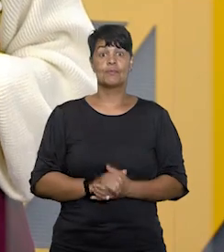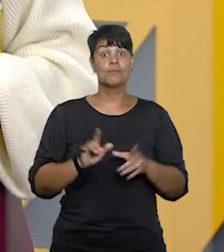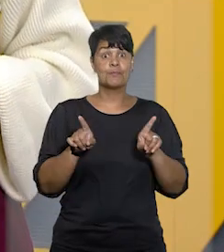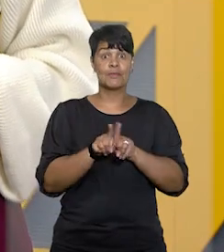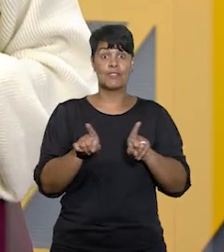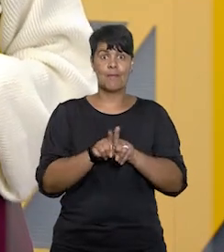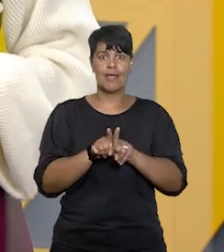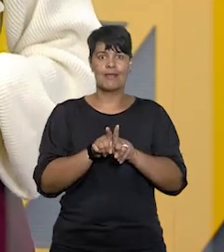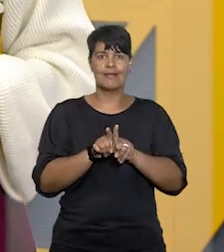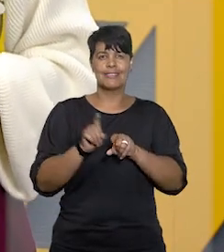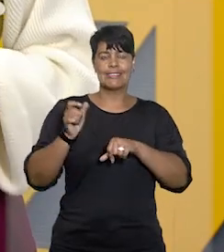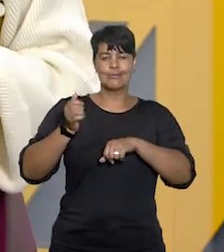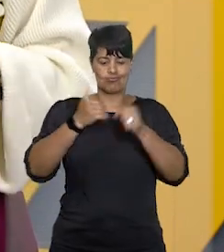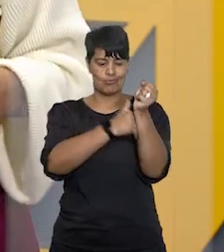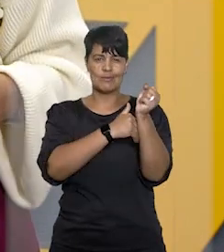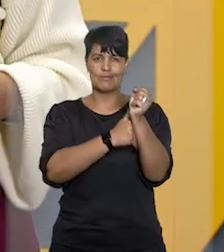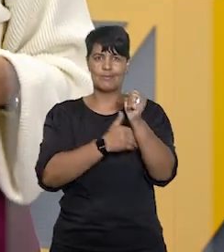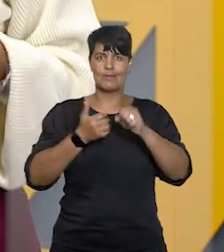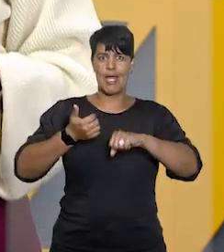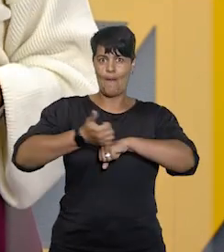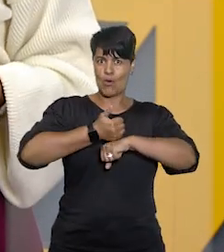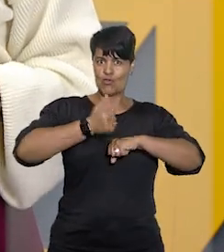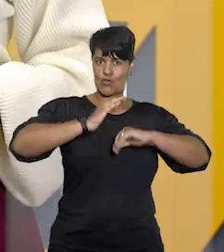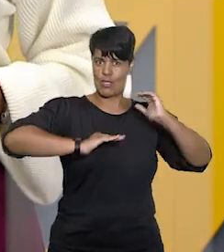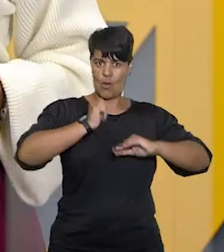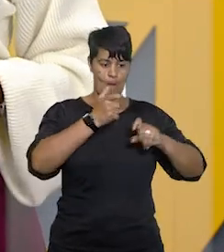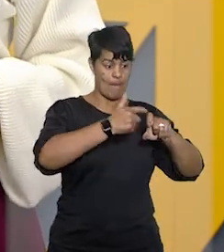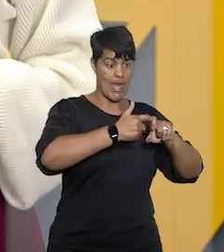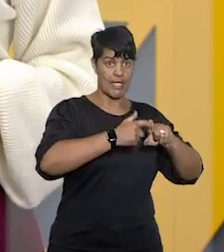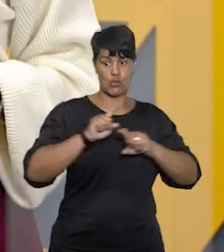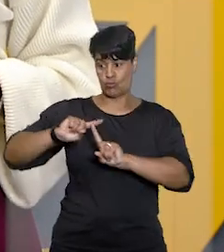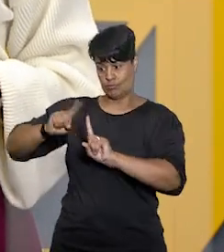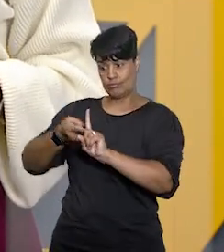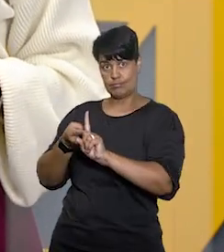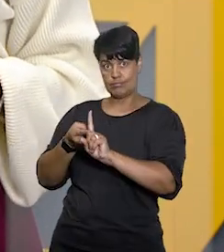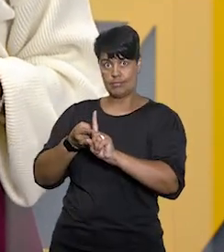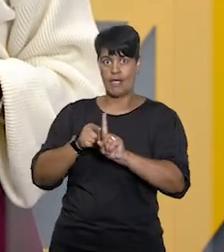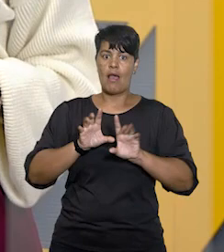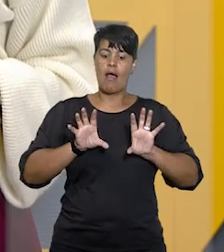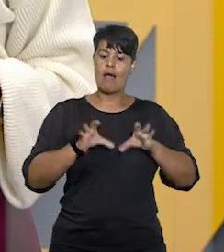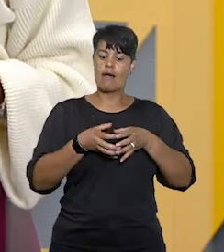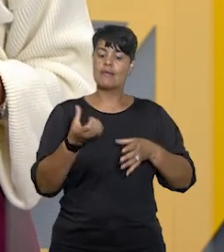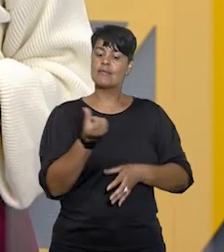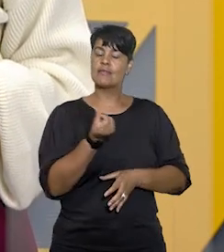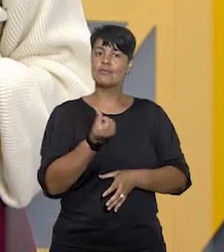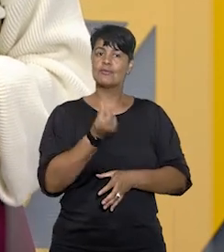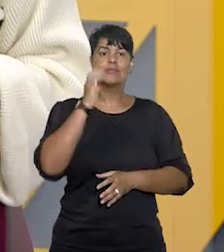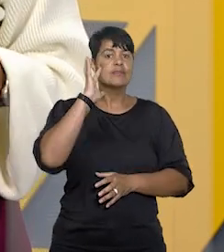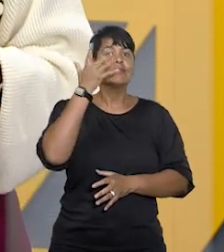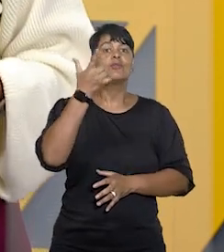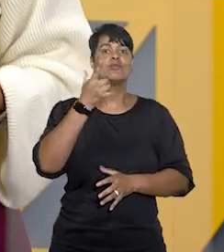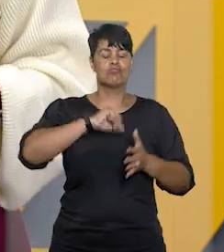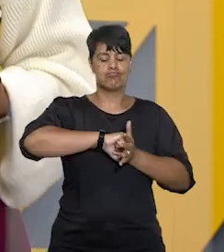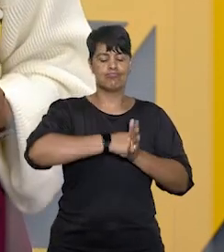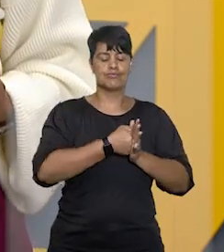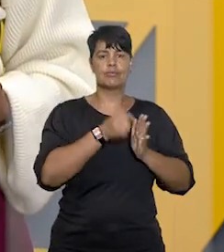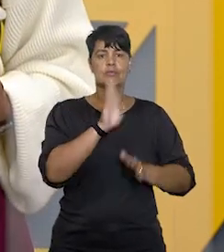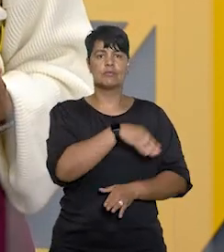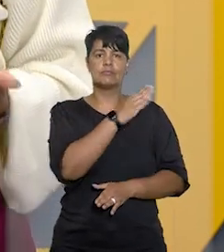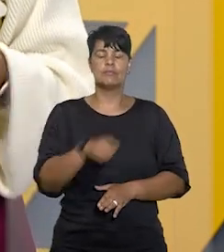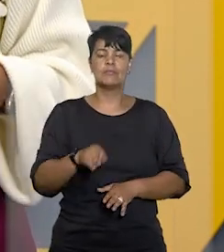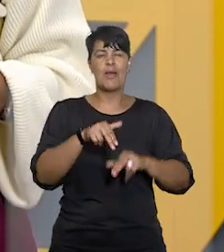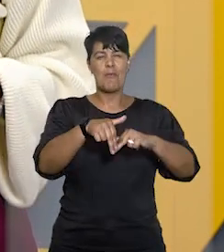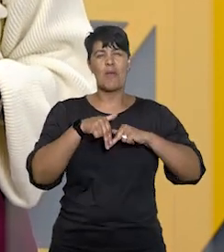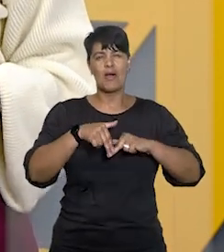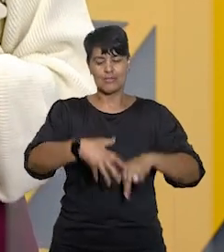E a quebra do sigilo profissional entre médico e gestante levou a sexta turma a trancar uma ação penal por suposto crime de